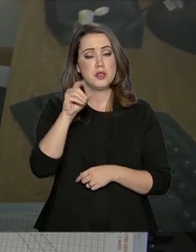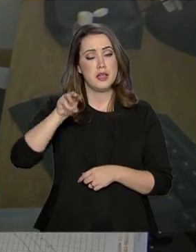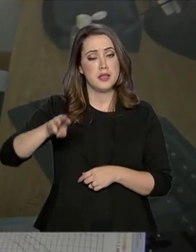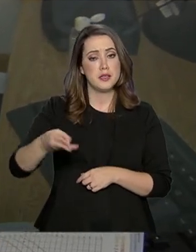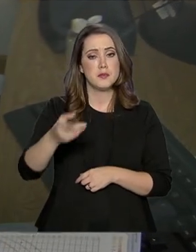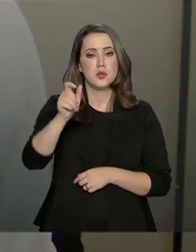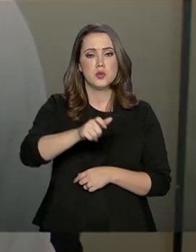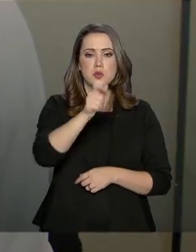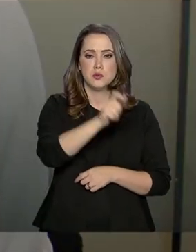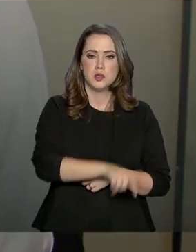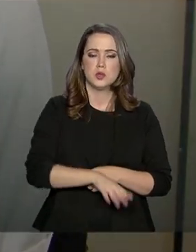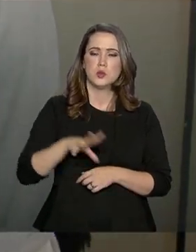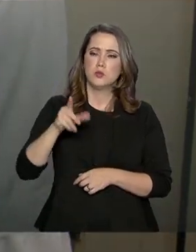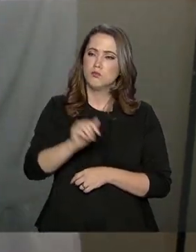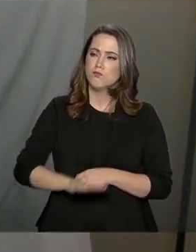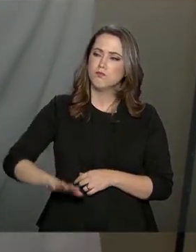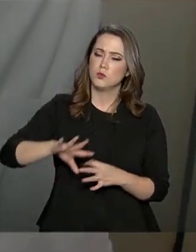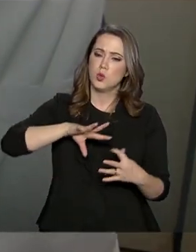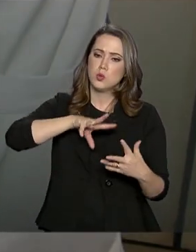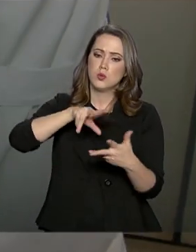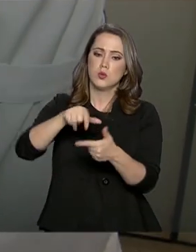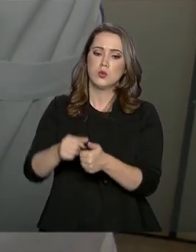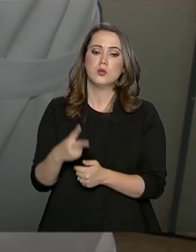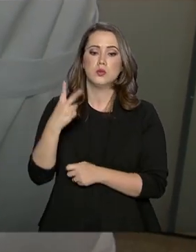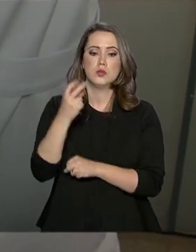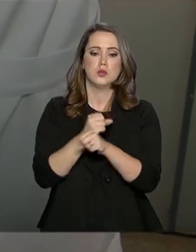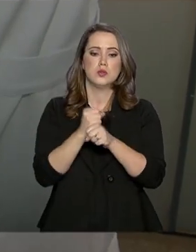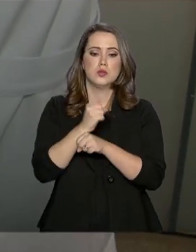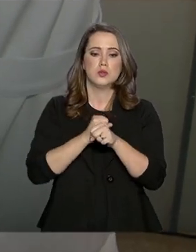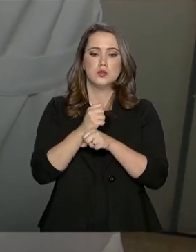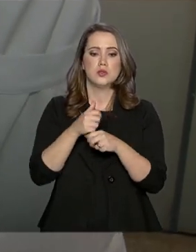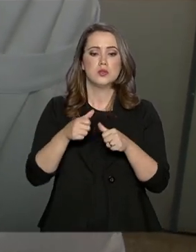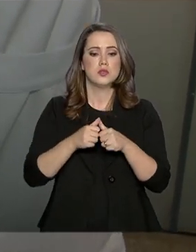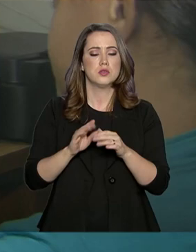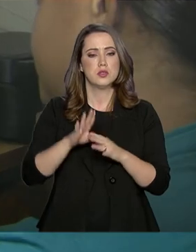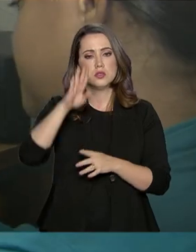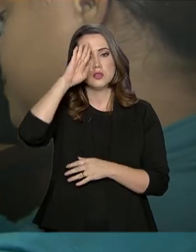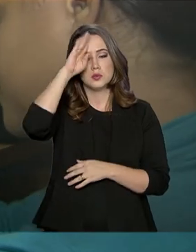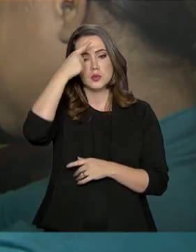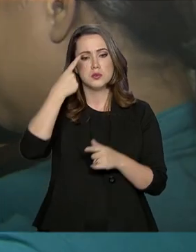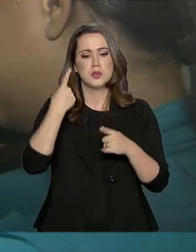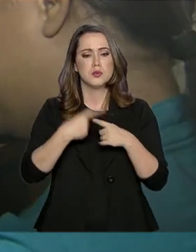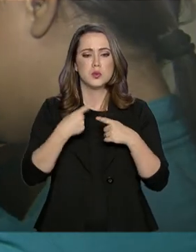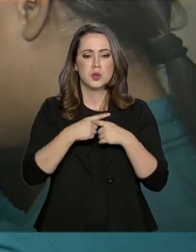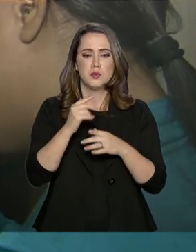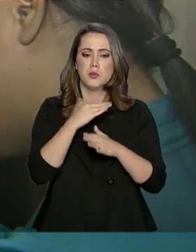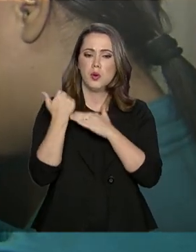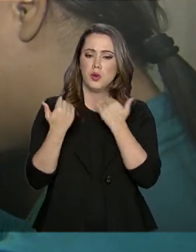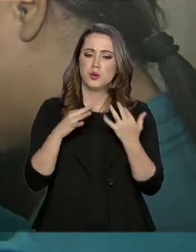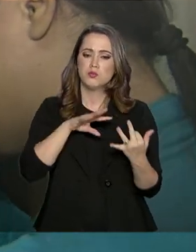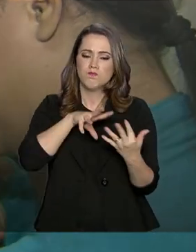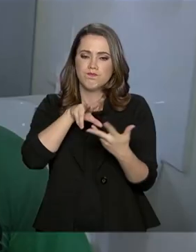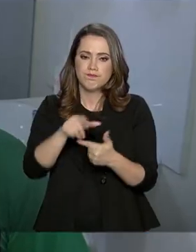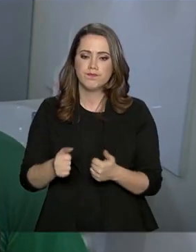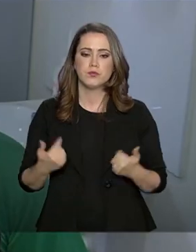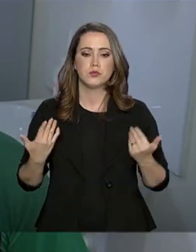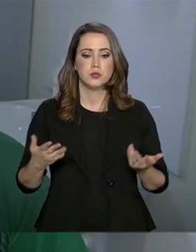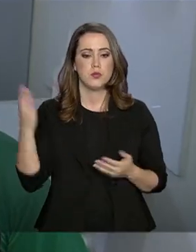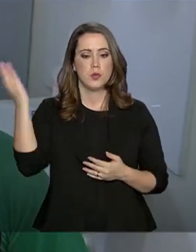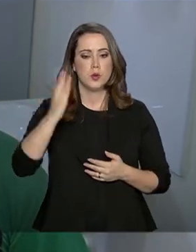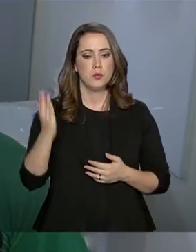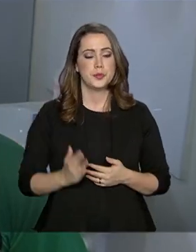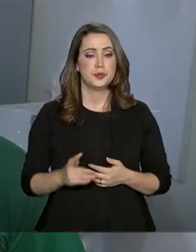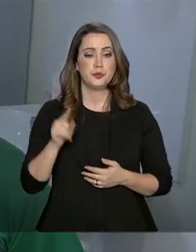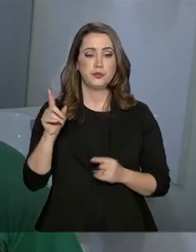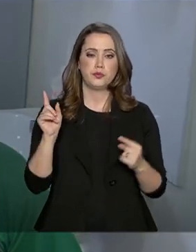milhões de pessoas em todo o mundo há dois anos, está entre as principais causas de mortes no planeta. O Brasil